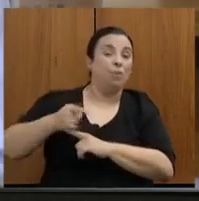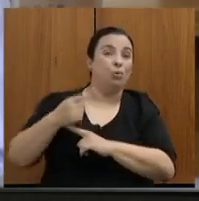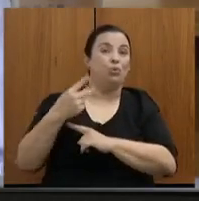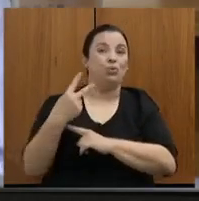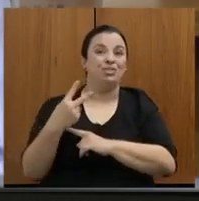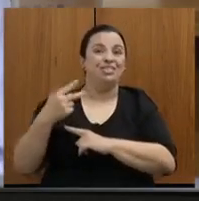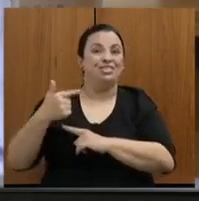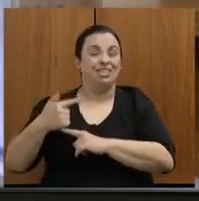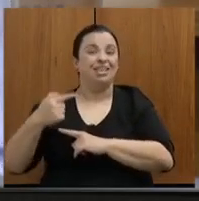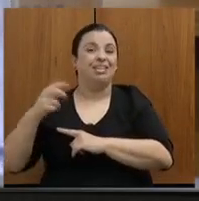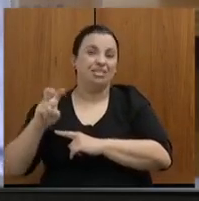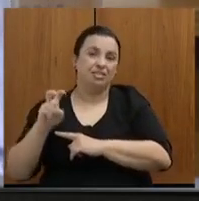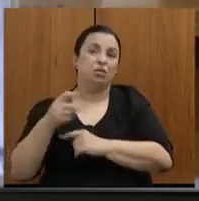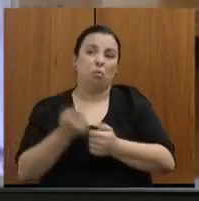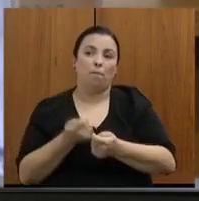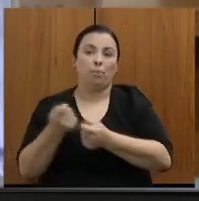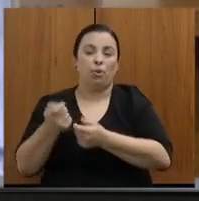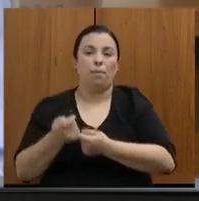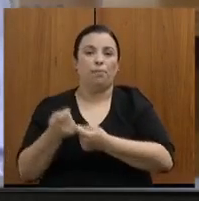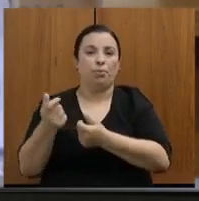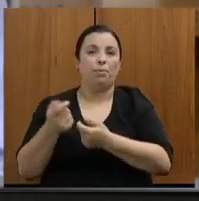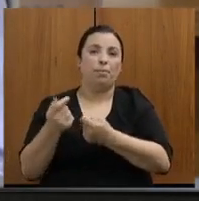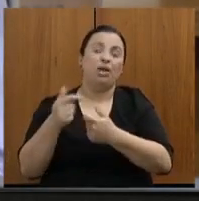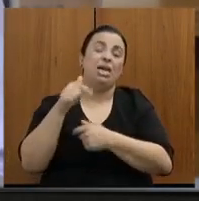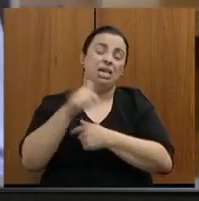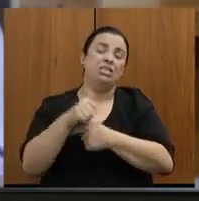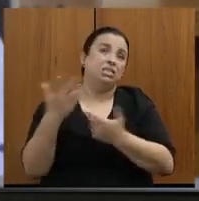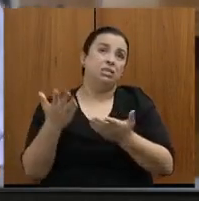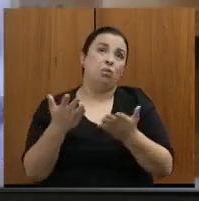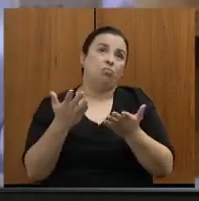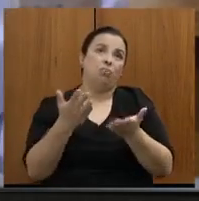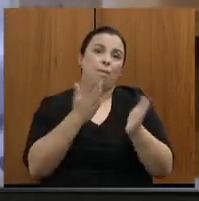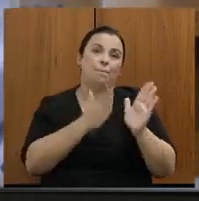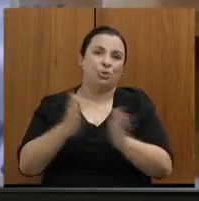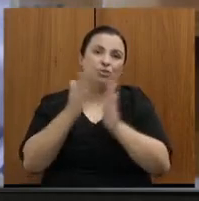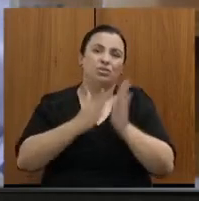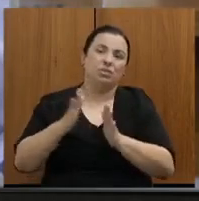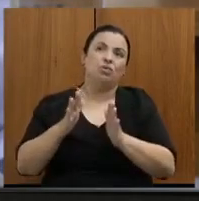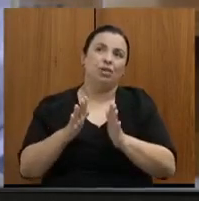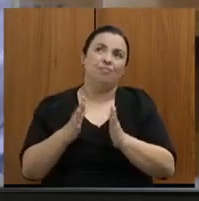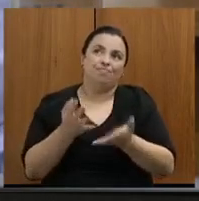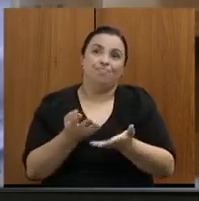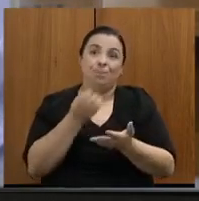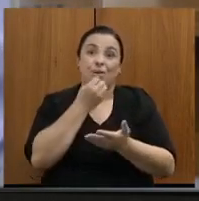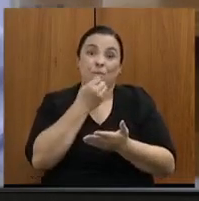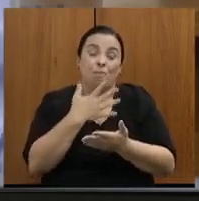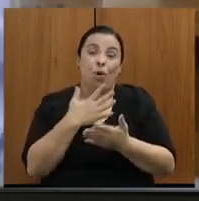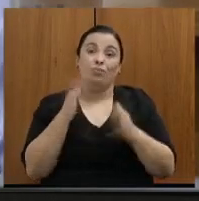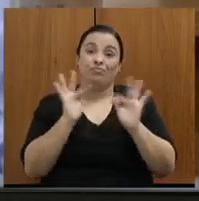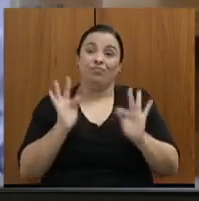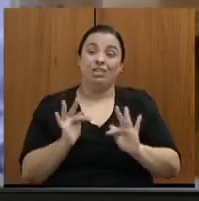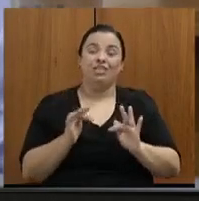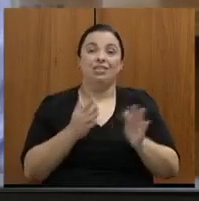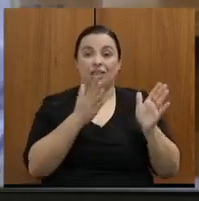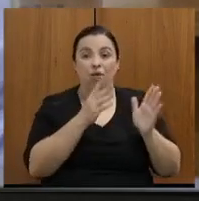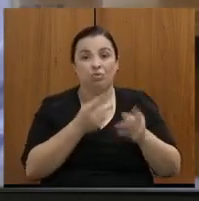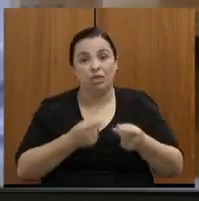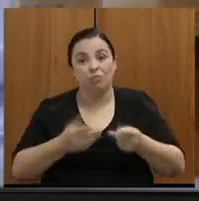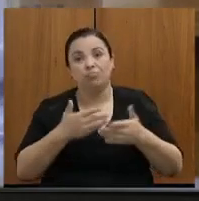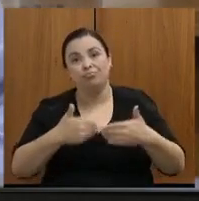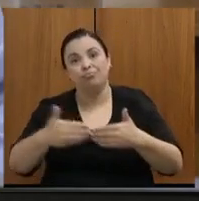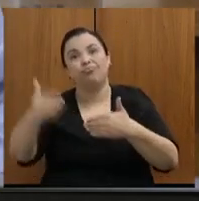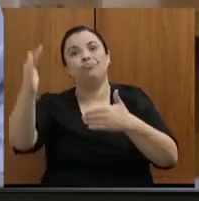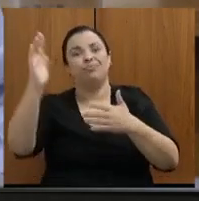é uma linha de produção que, felizmente, está andando. Uma outra coisa que nós fizemos também, tinham vigas que não eram retiradas pelas